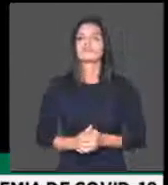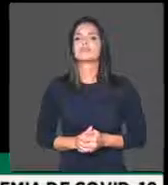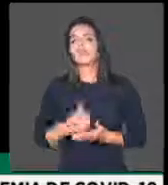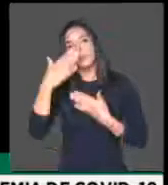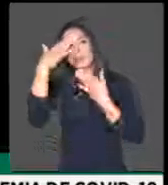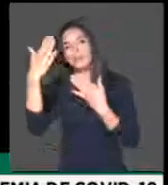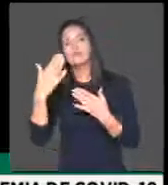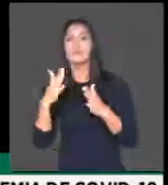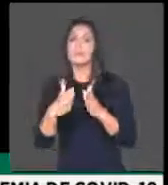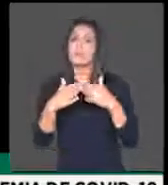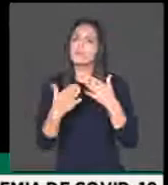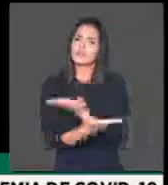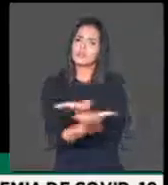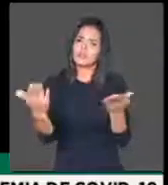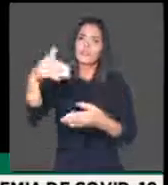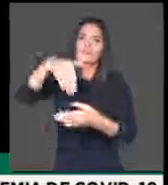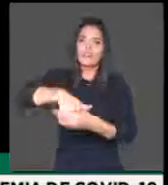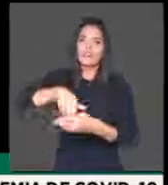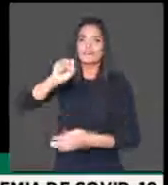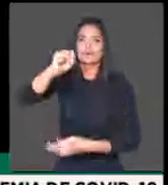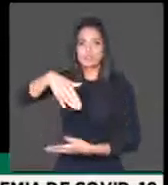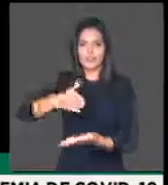PSB pede a todos o voto sim.